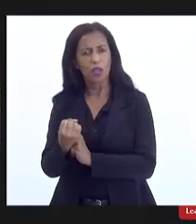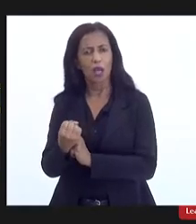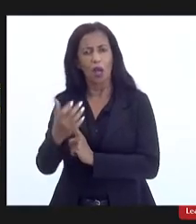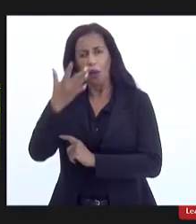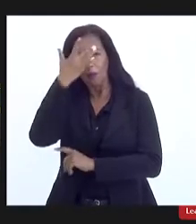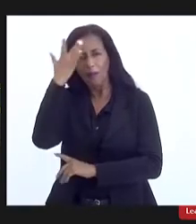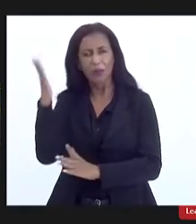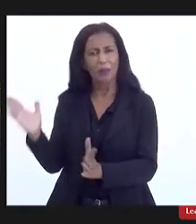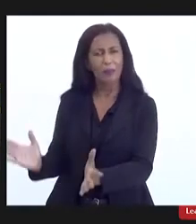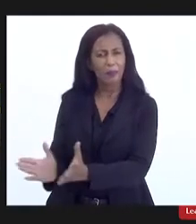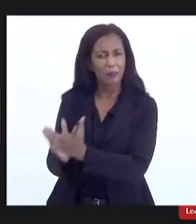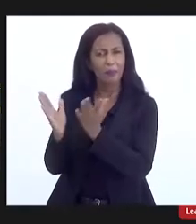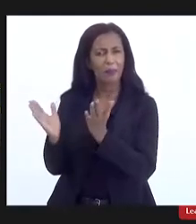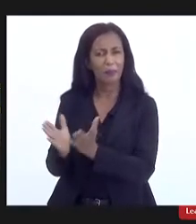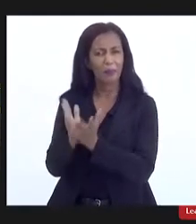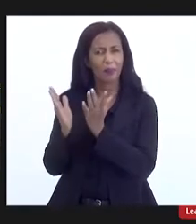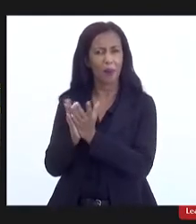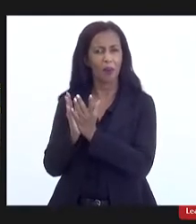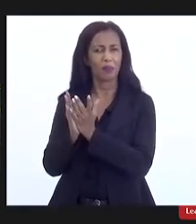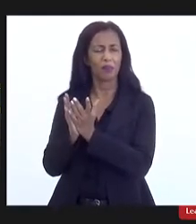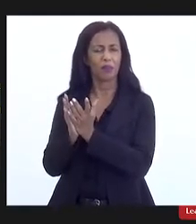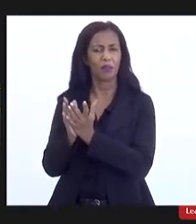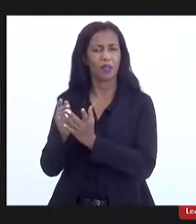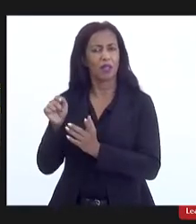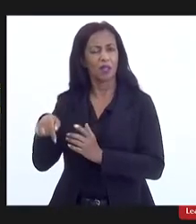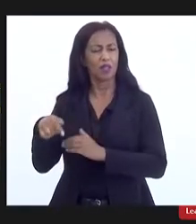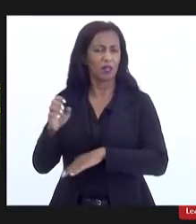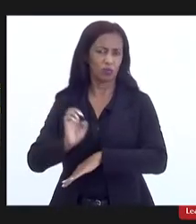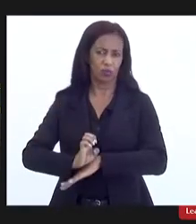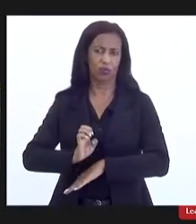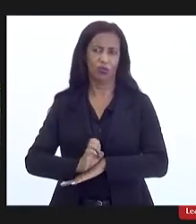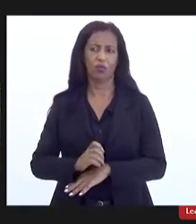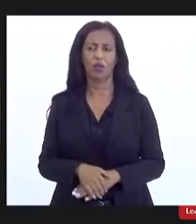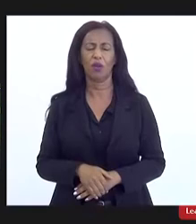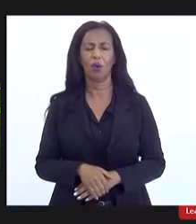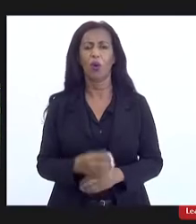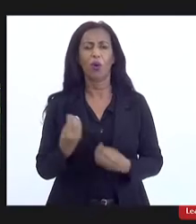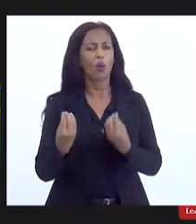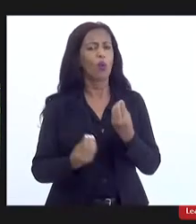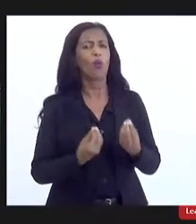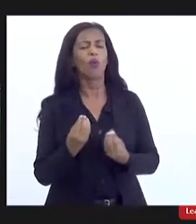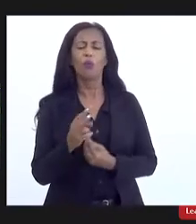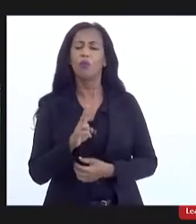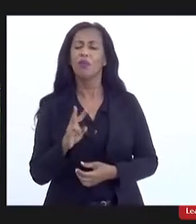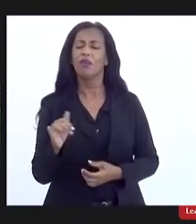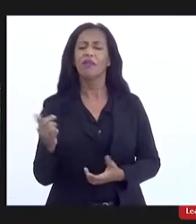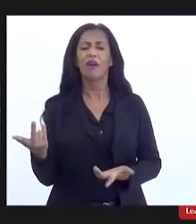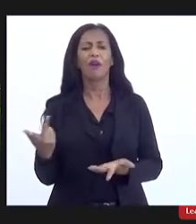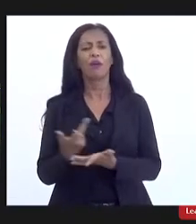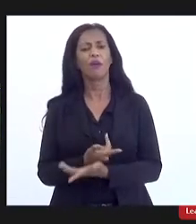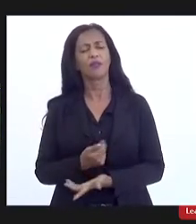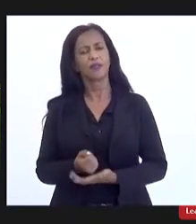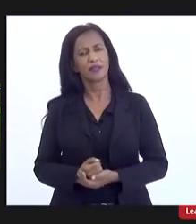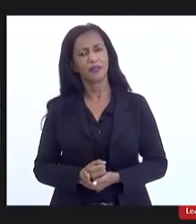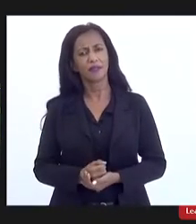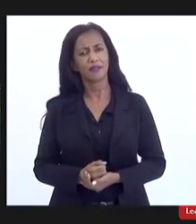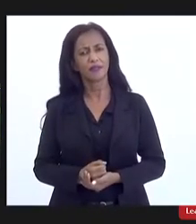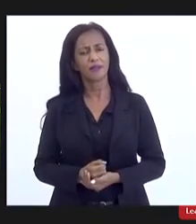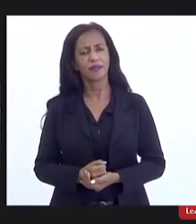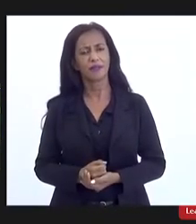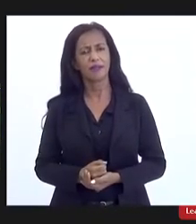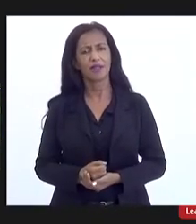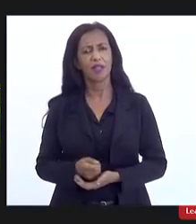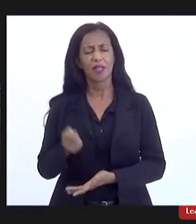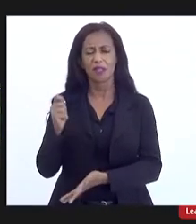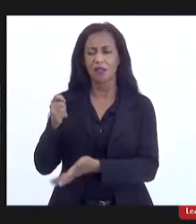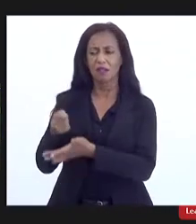mais dificuldade socioeconômica no nosso Estado. Como é que vai ficar? essa tarifa social.